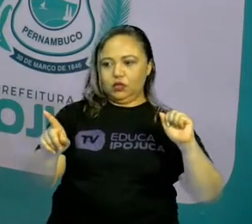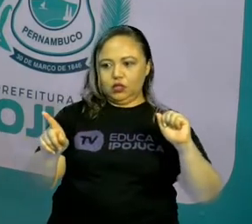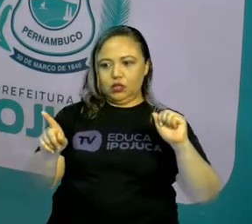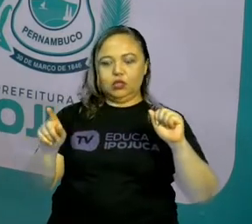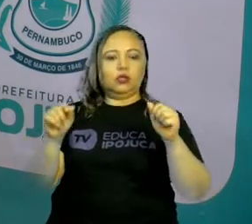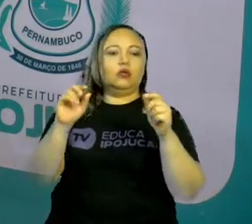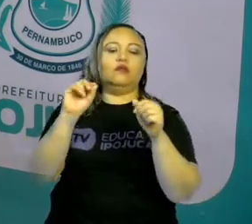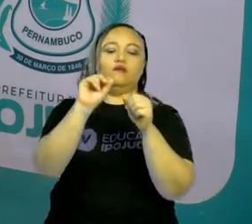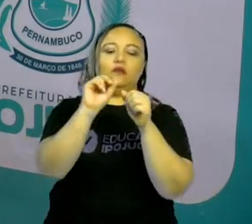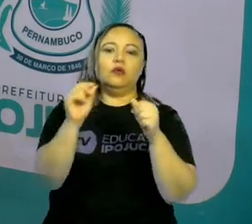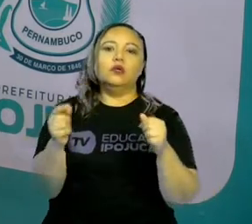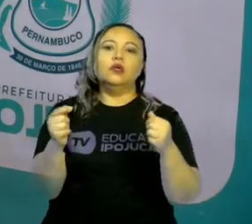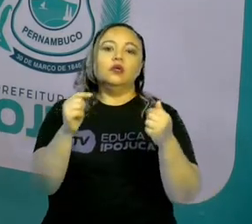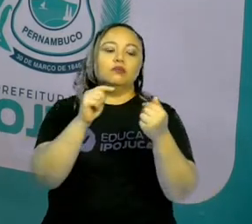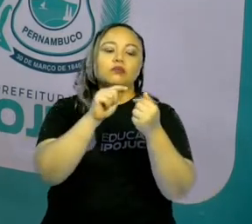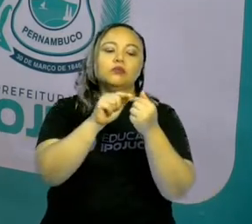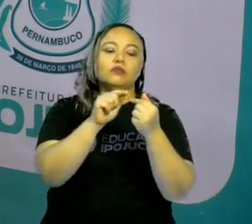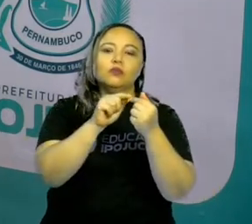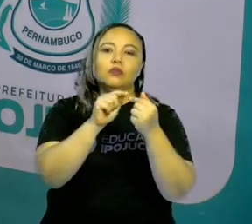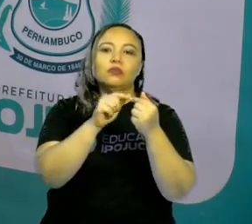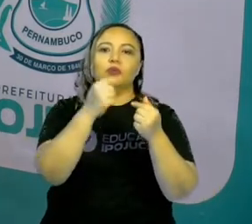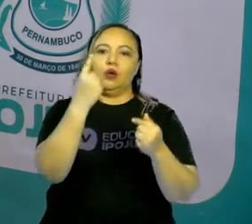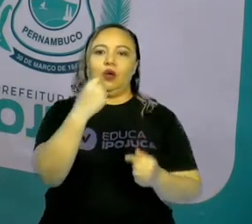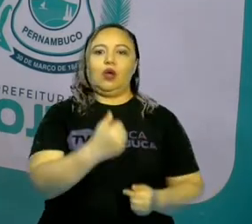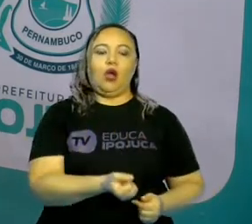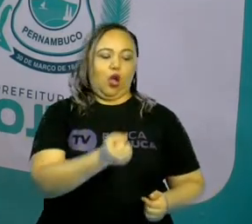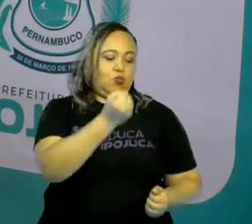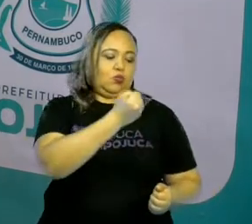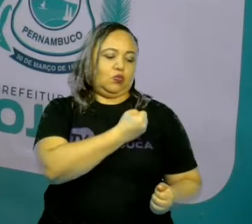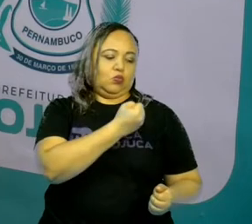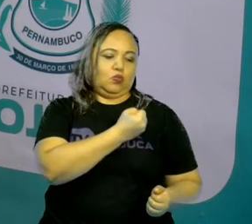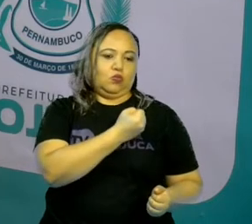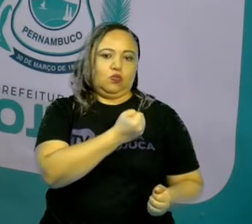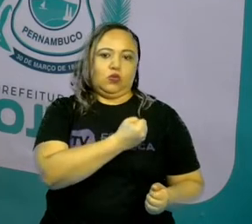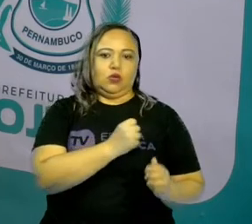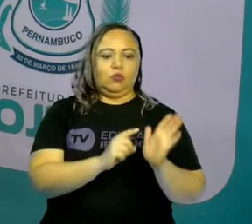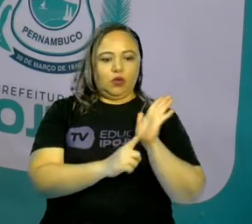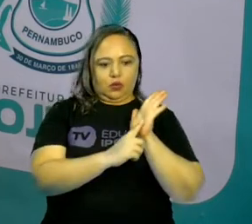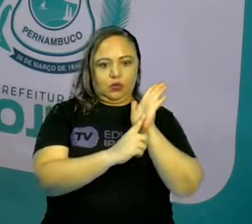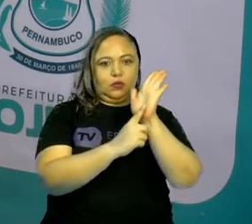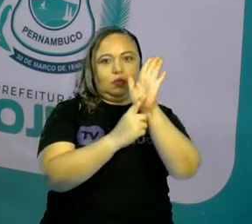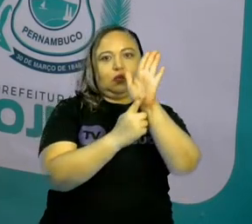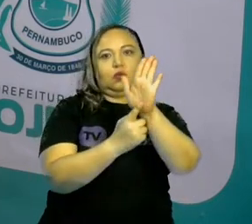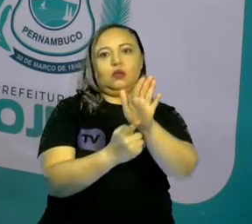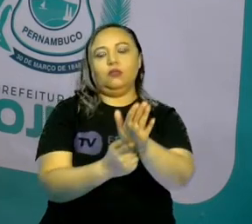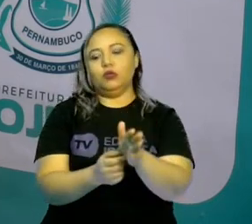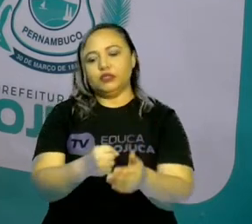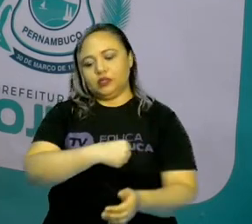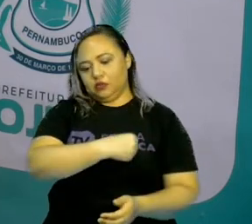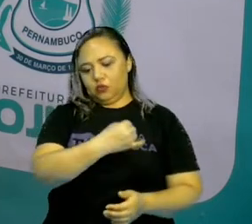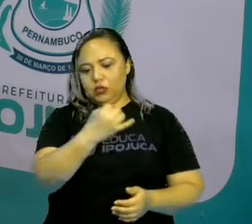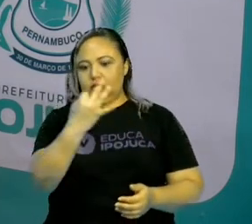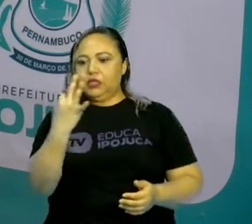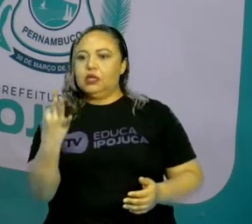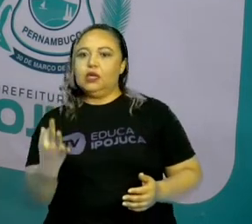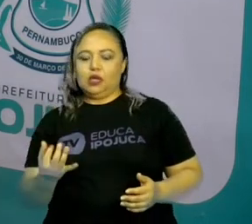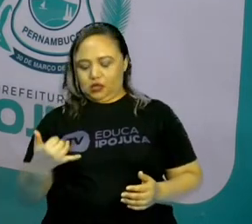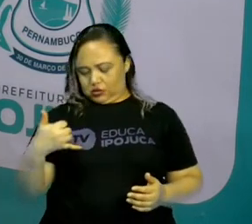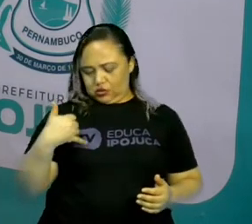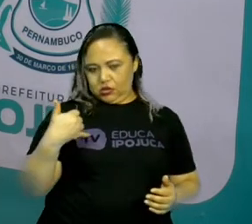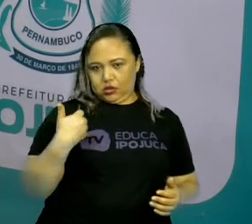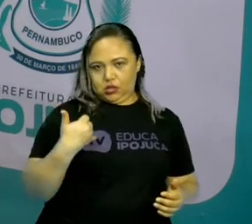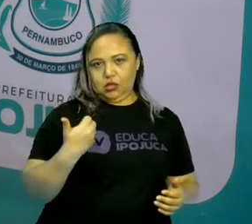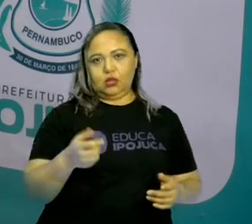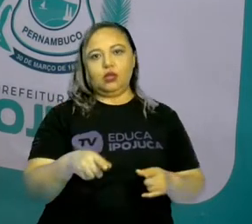número. Então, o número é o símbolo que eu represento para determinar uma quantidade. Pode ser a idade, pode